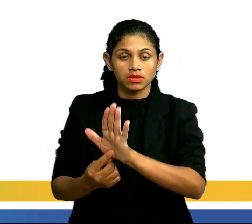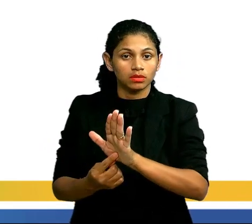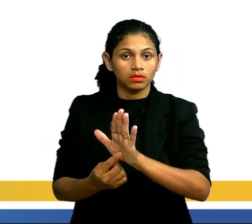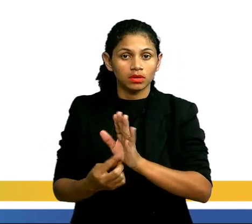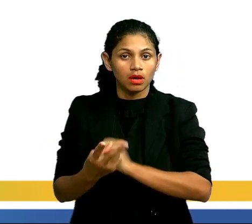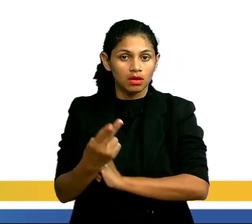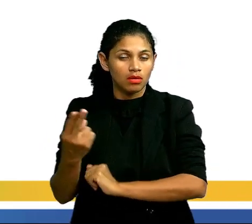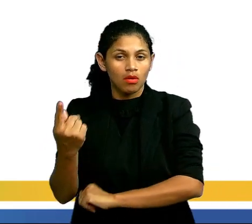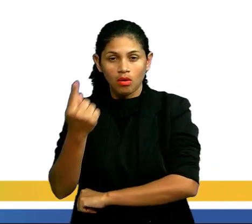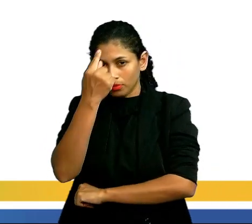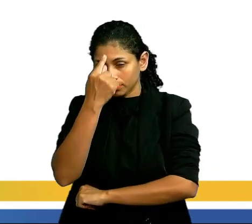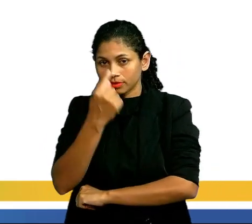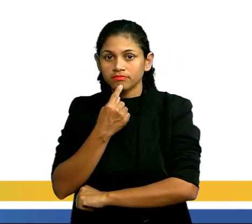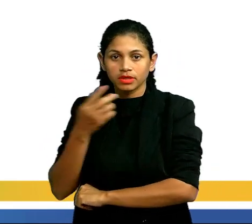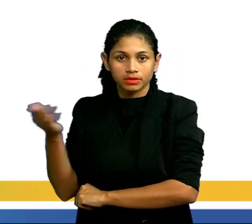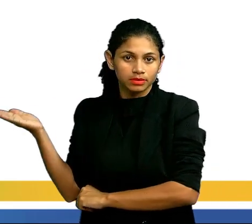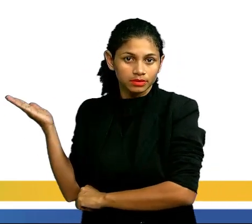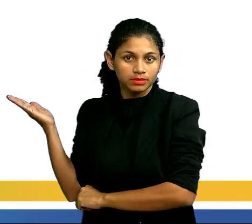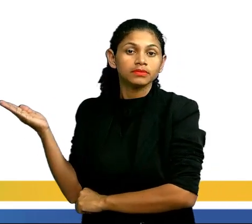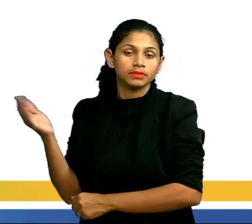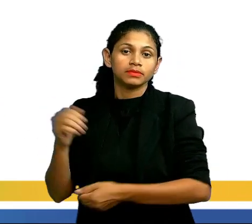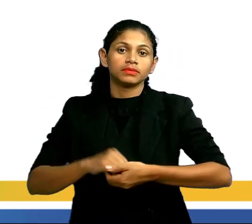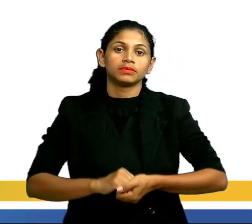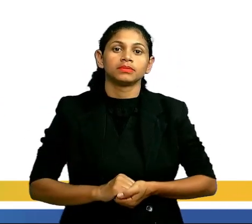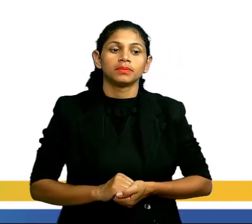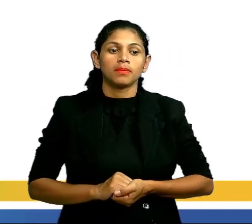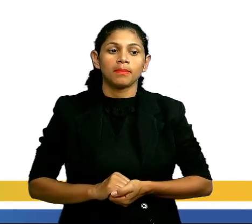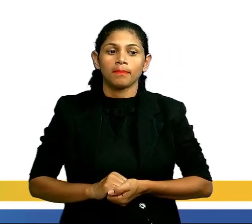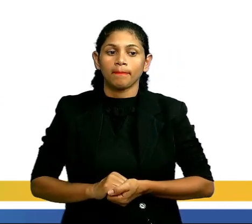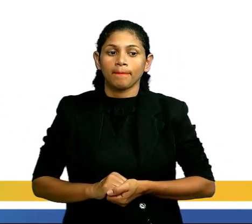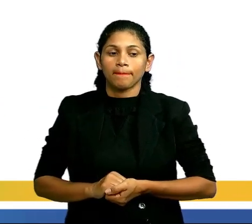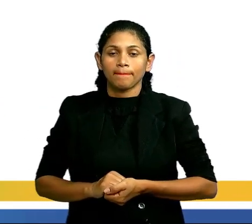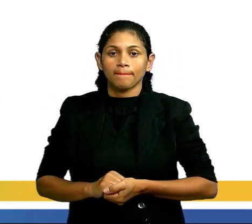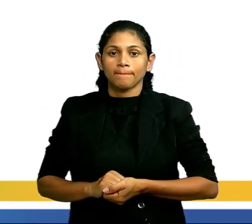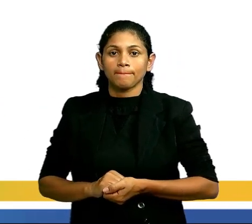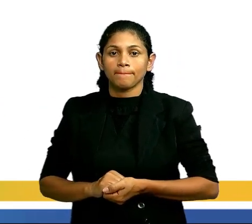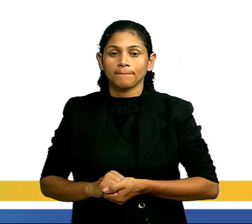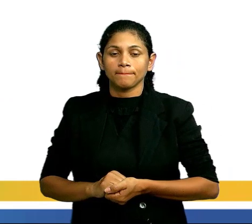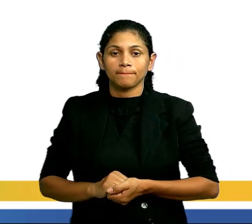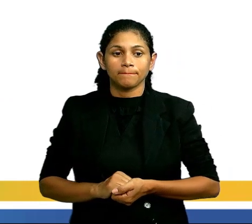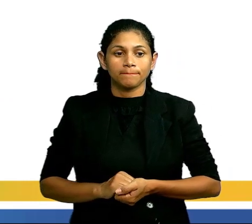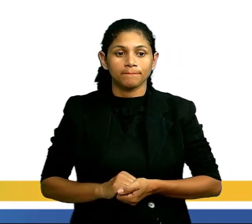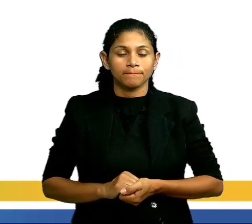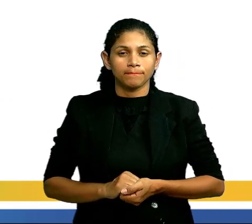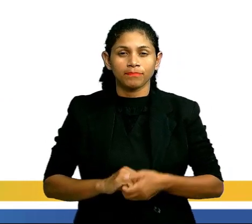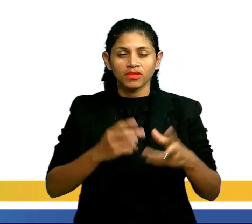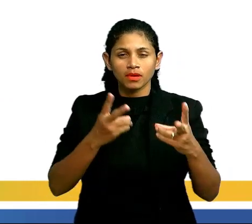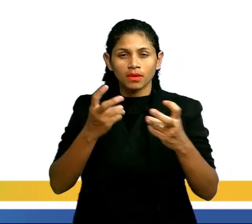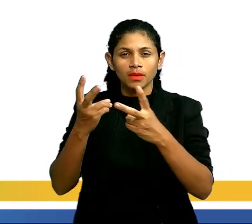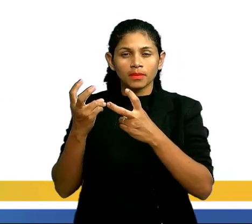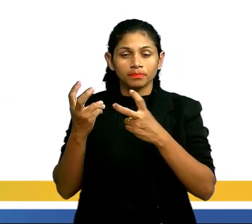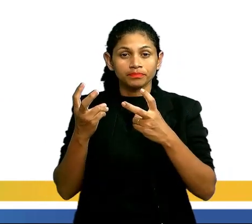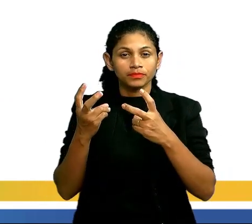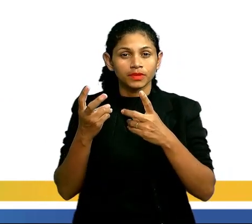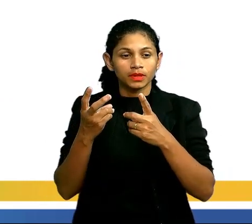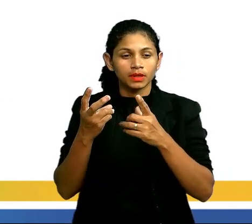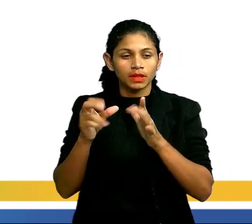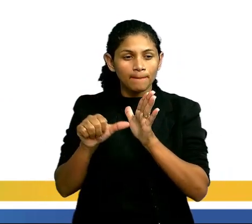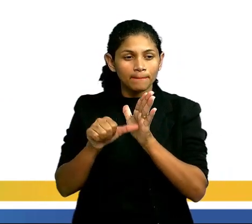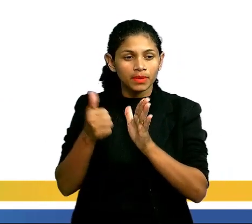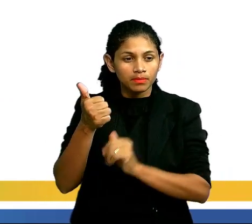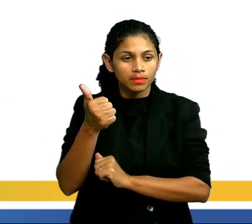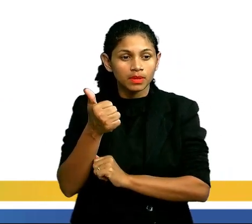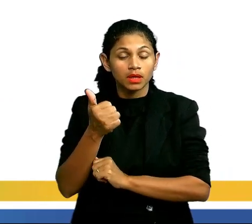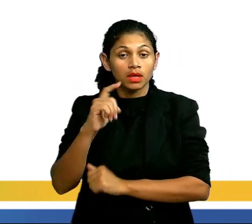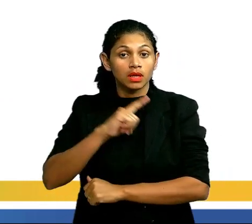ligações simples, ligações sigmas entre átomos de carbono. Perceba ali que na primeira molécula nós temos